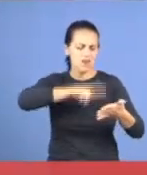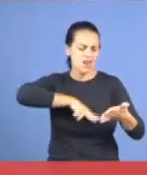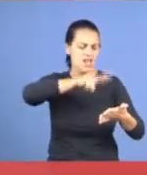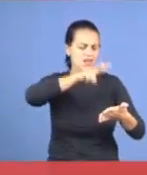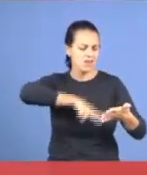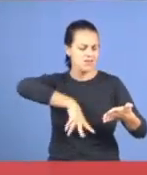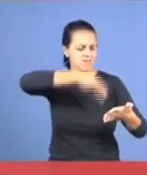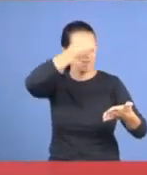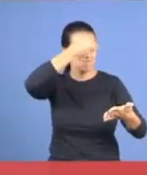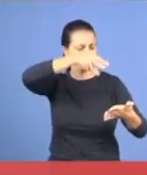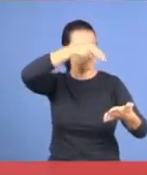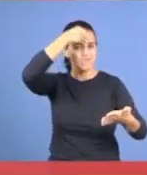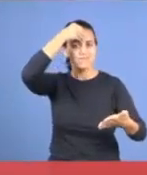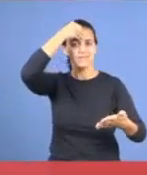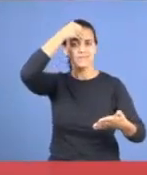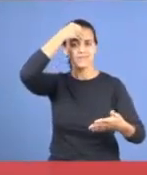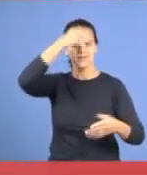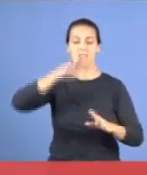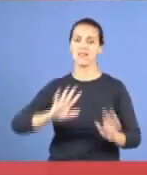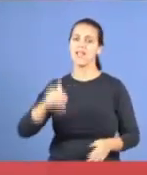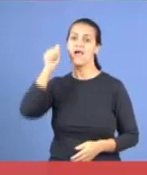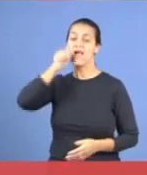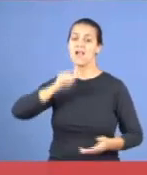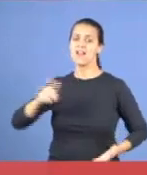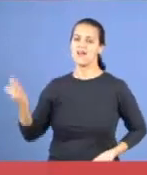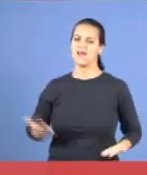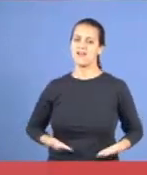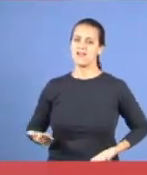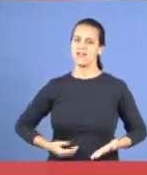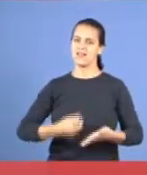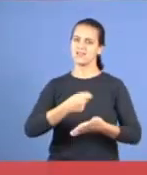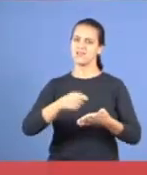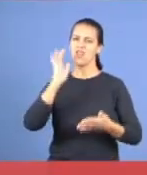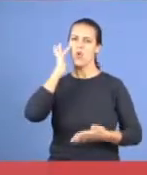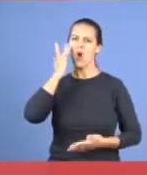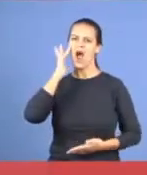coisas, aí uma irmã, escreveu lá, ela parece que é de Valadares,